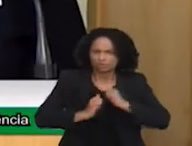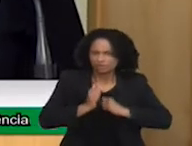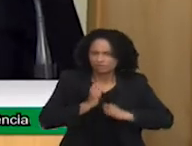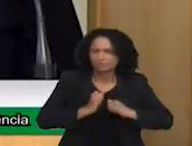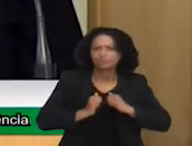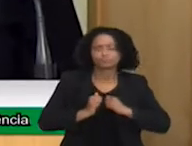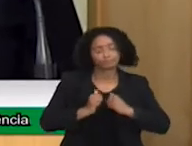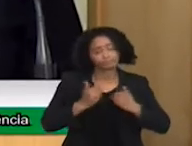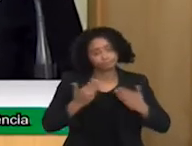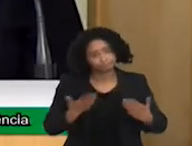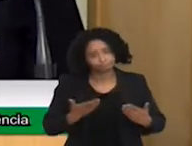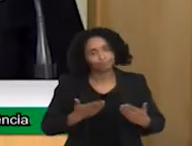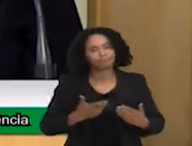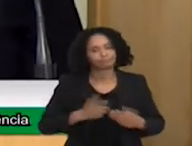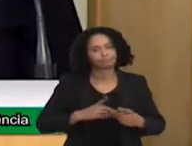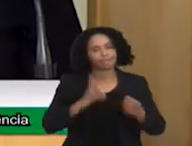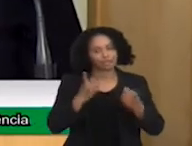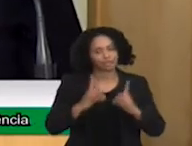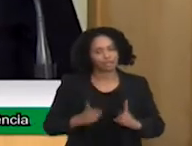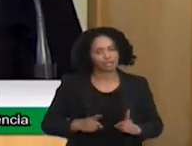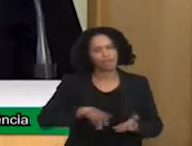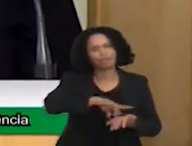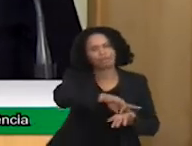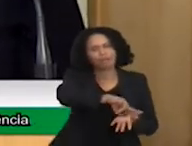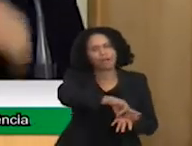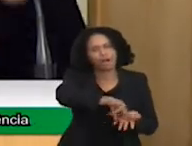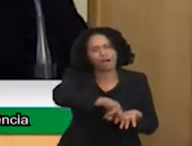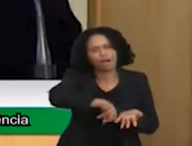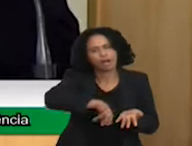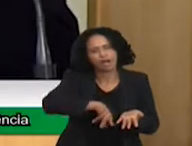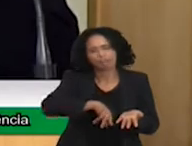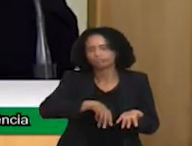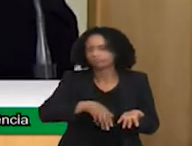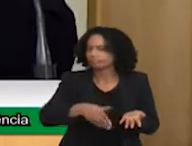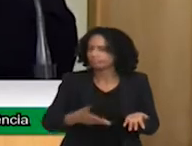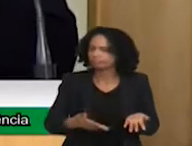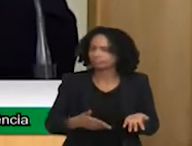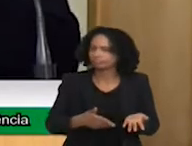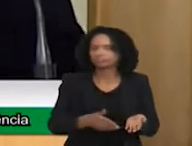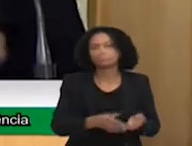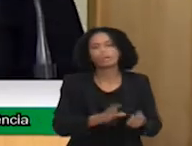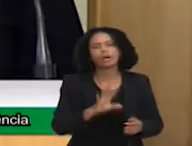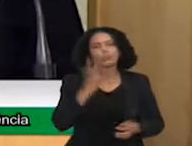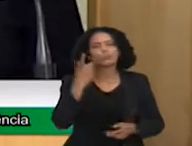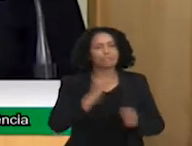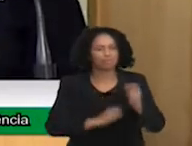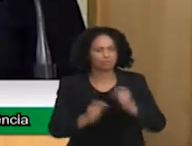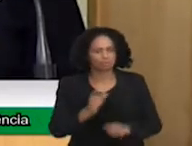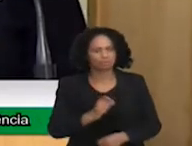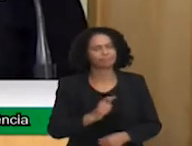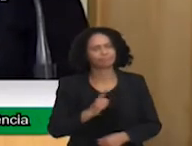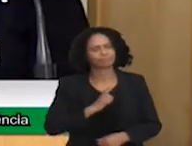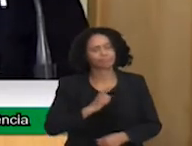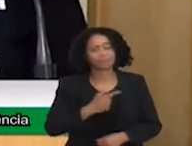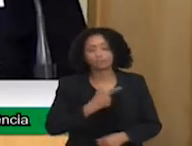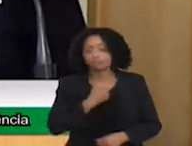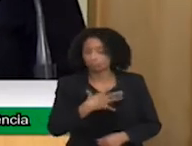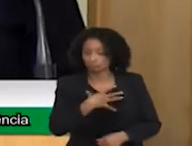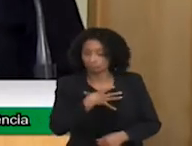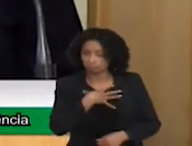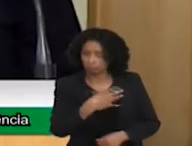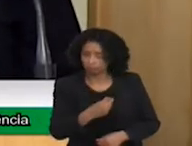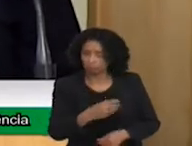deficiente múltiplo. E, na minha jornada, eu acabei virando ativista